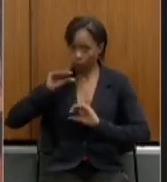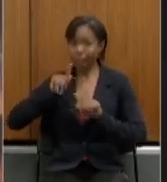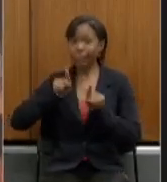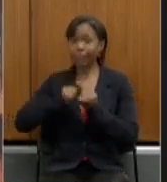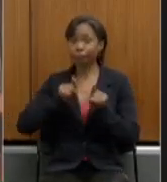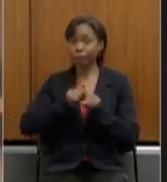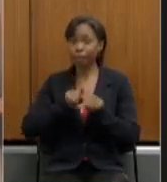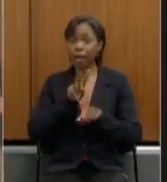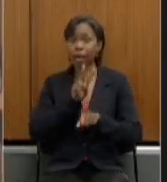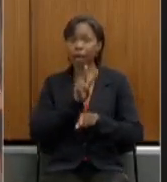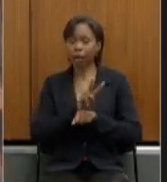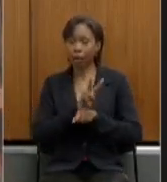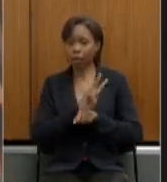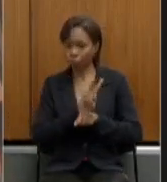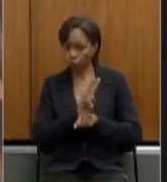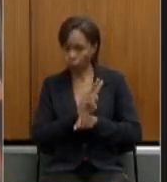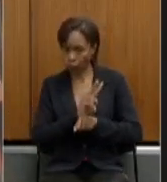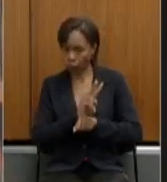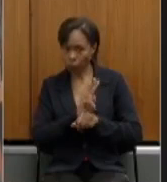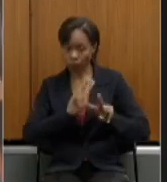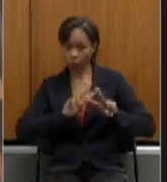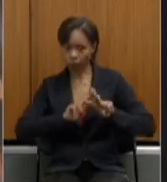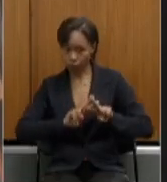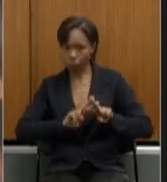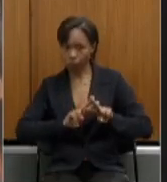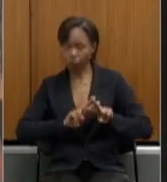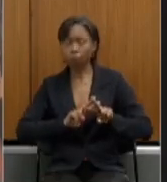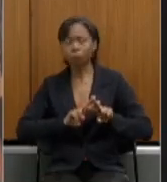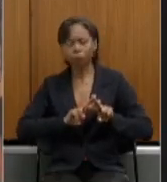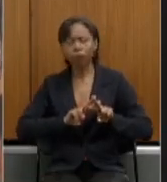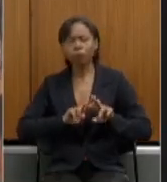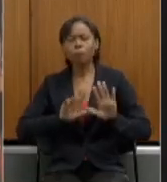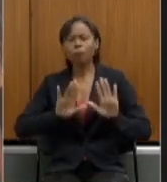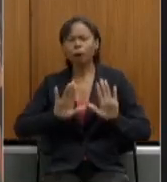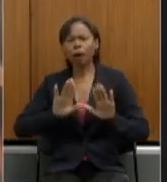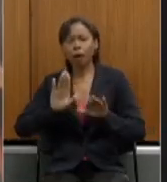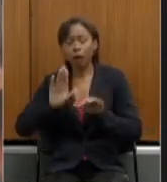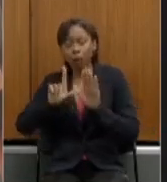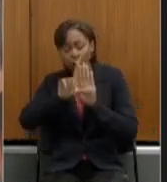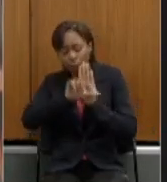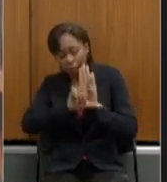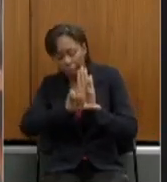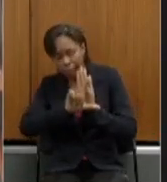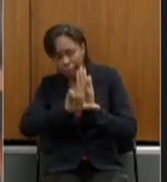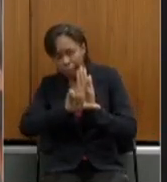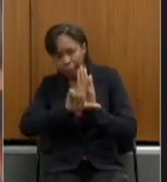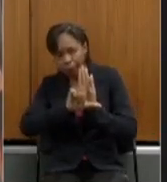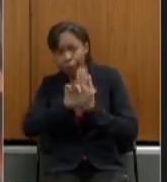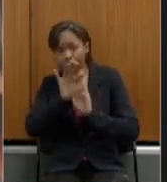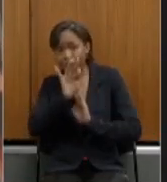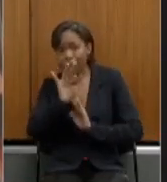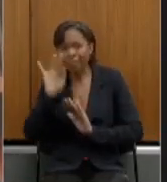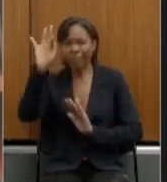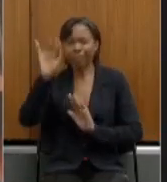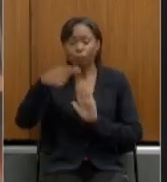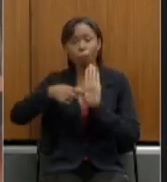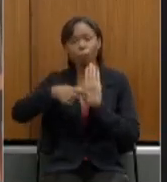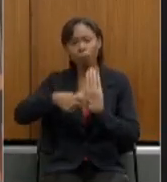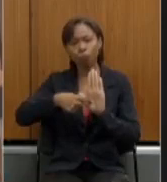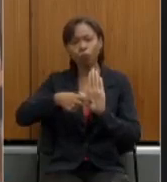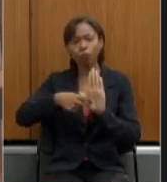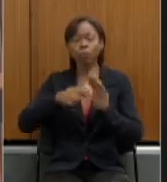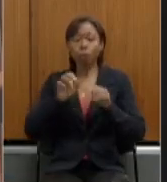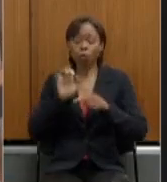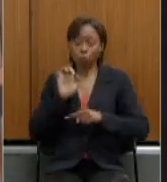penitenciários a própria legislação federal trouxe essa previsão de que os estados